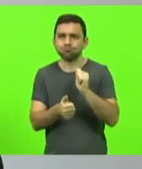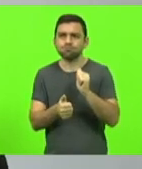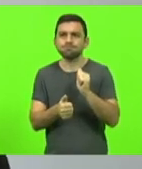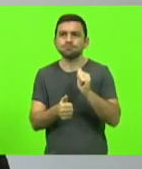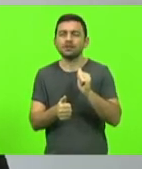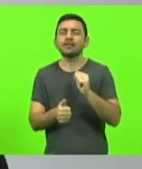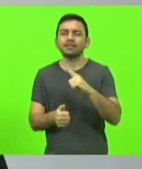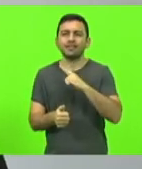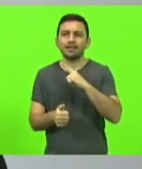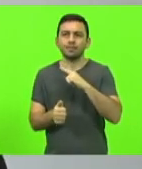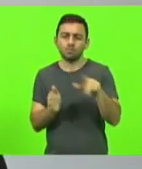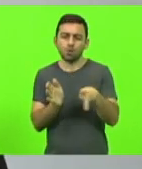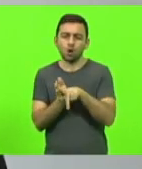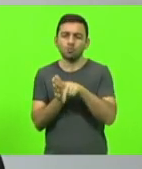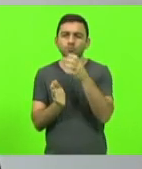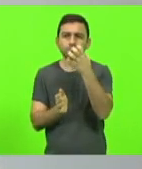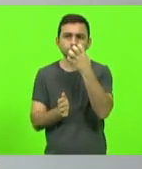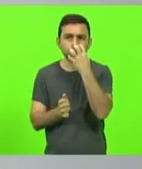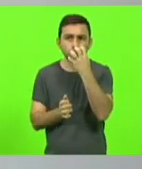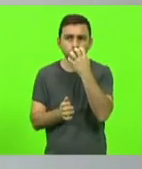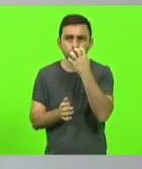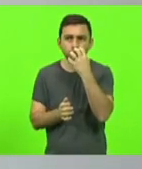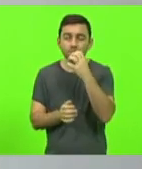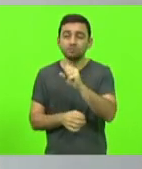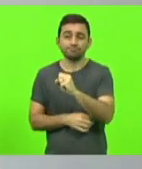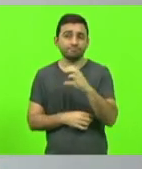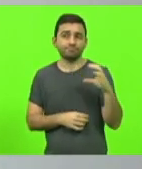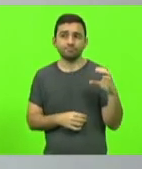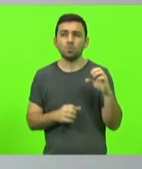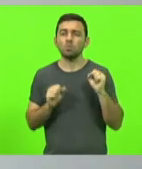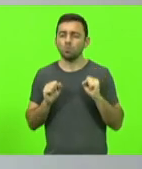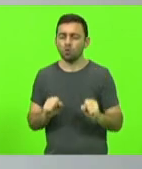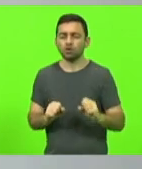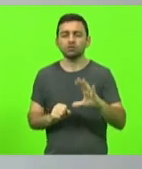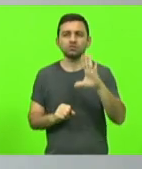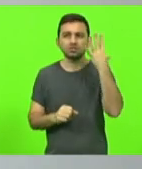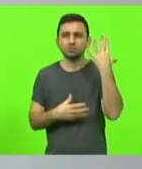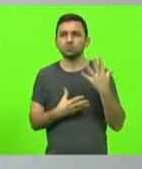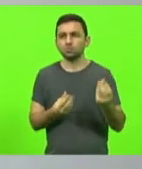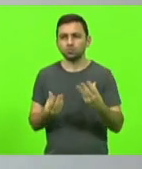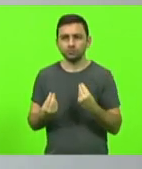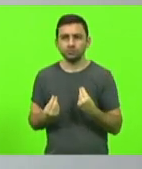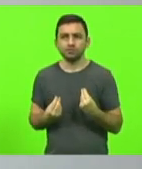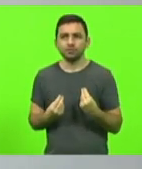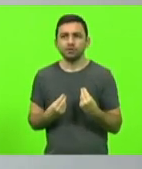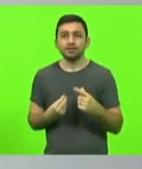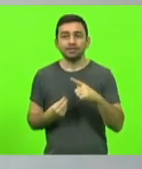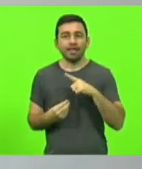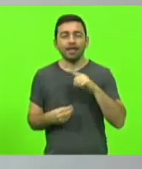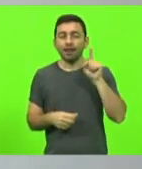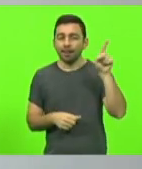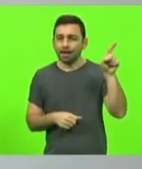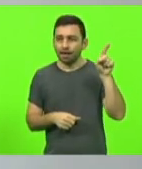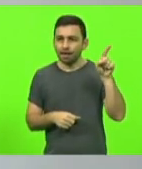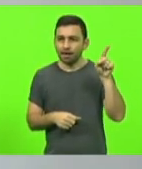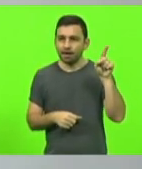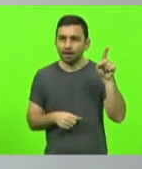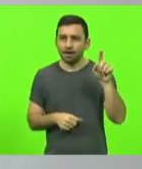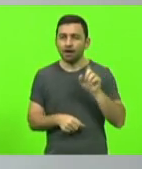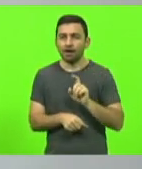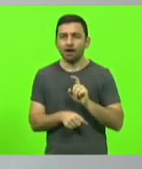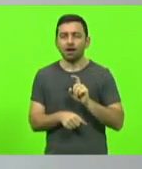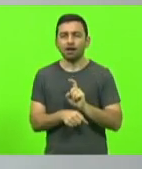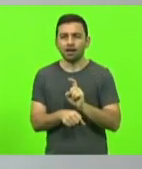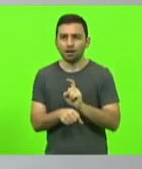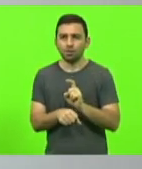Santa Catarina, que pode acontecer muito. Eles iniciaram em Araranguá, iniciaram em Araranguá,